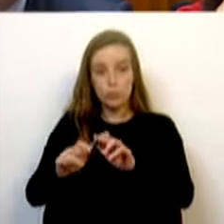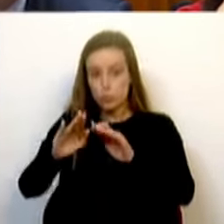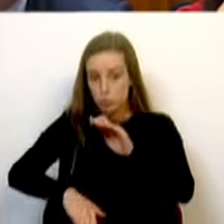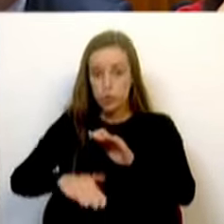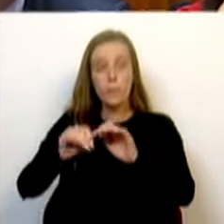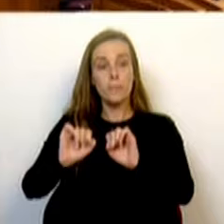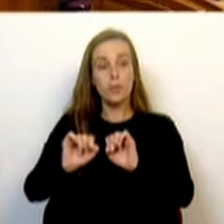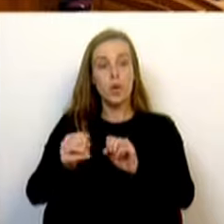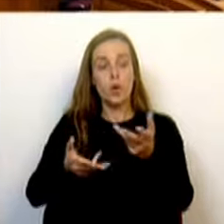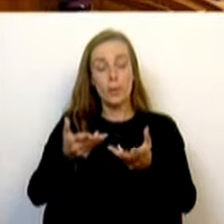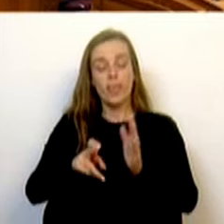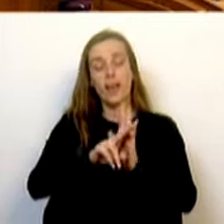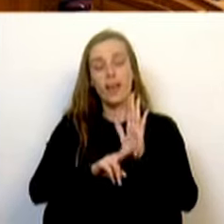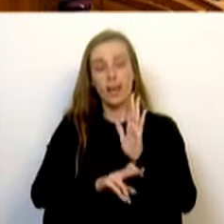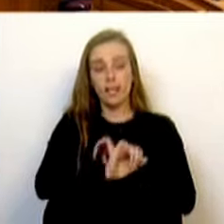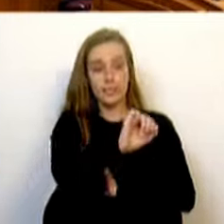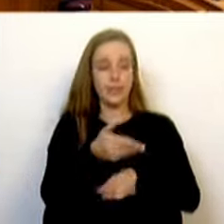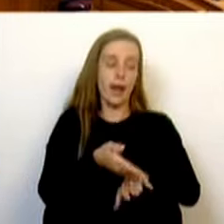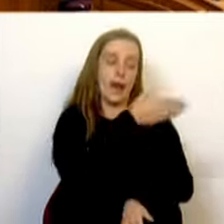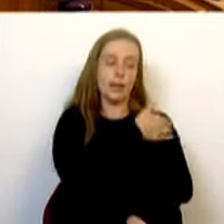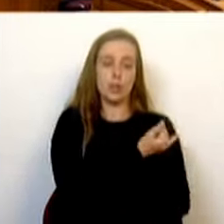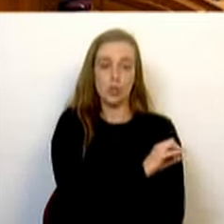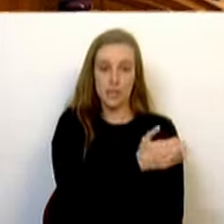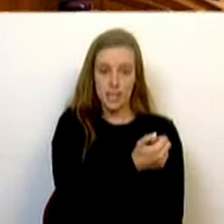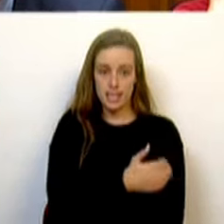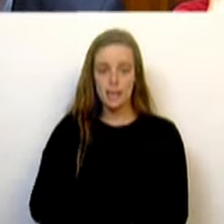pagariam com as regras que vocês tinham em 2015.